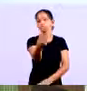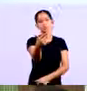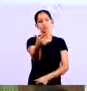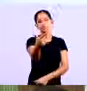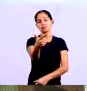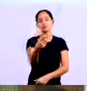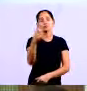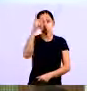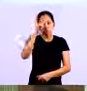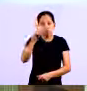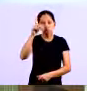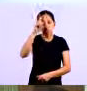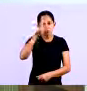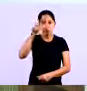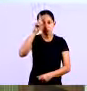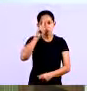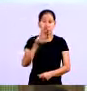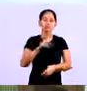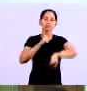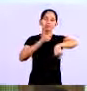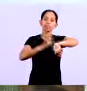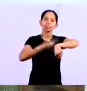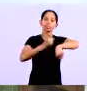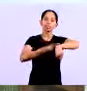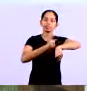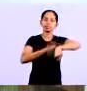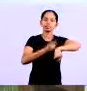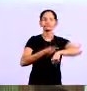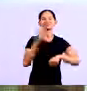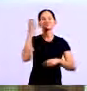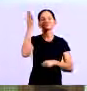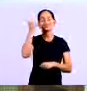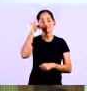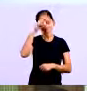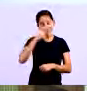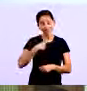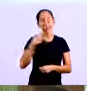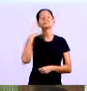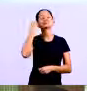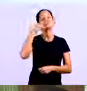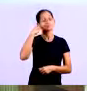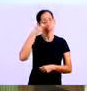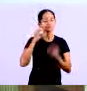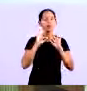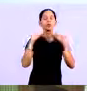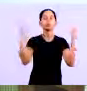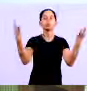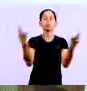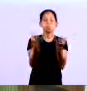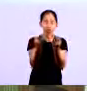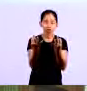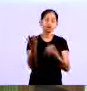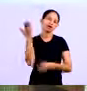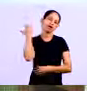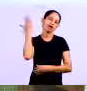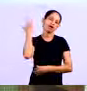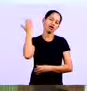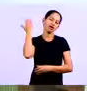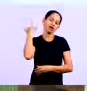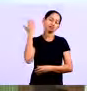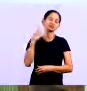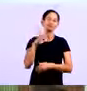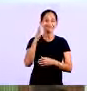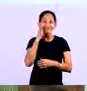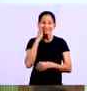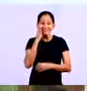do dia elas tomam muito tempo. Com certeza. Quem já foi micro empresário eu já fui a minha família era uma família de comerciantes a gente vivencia